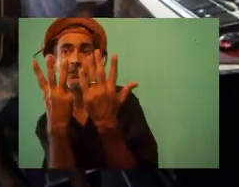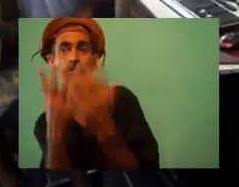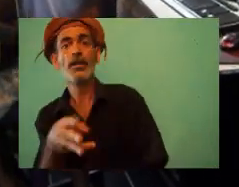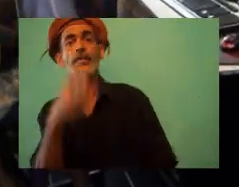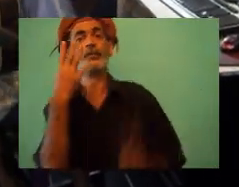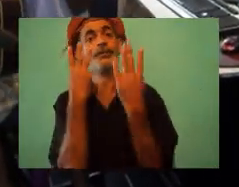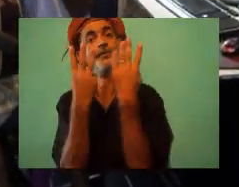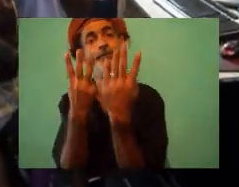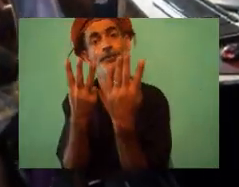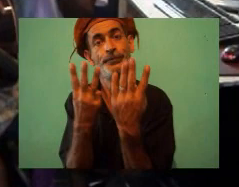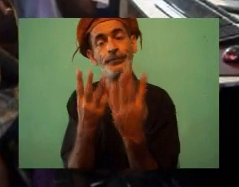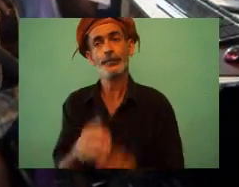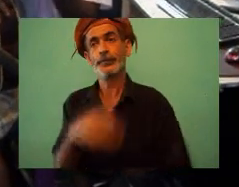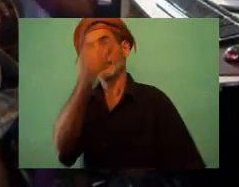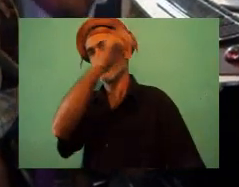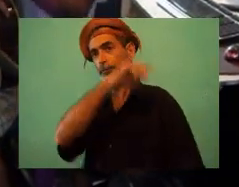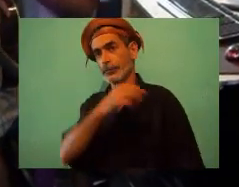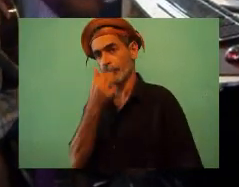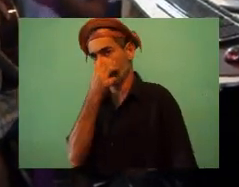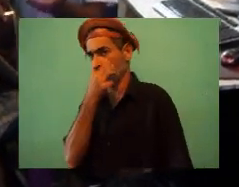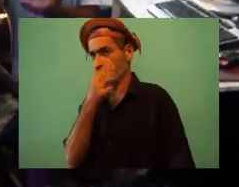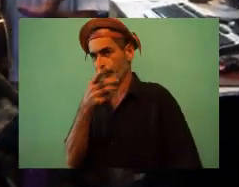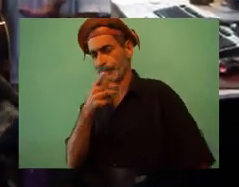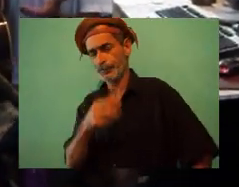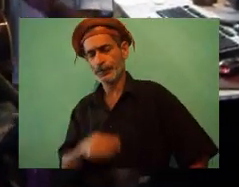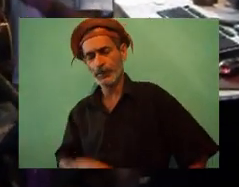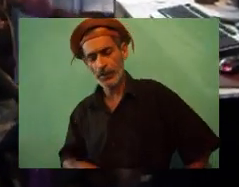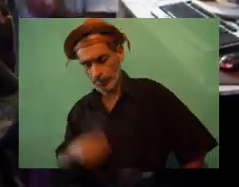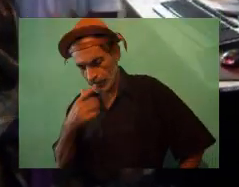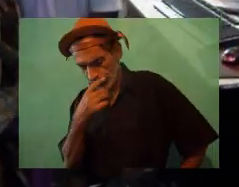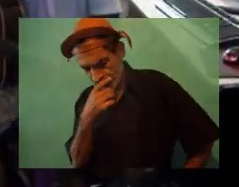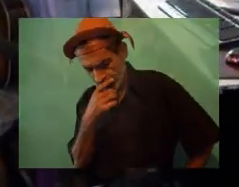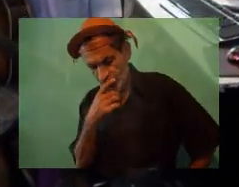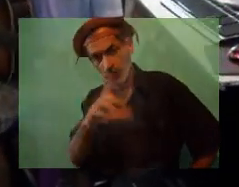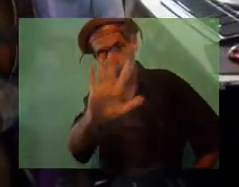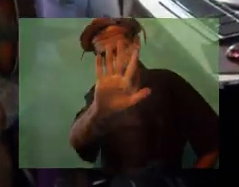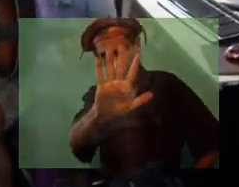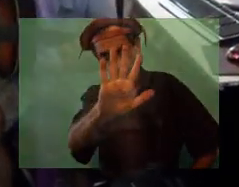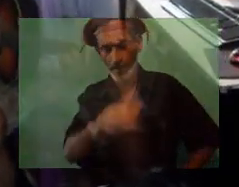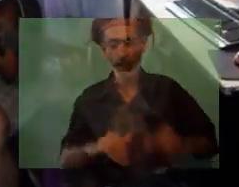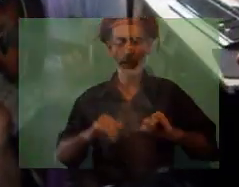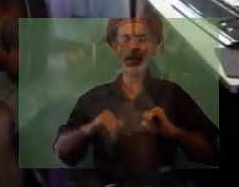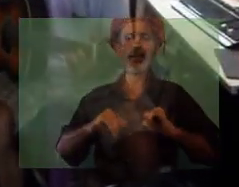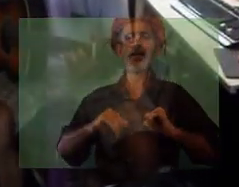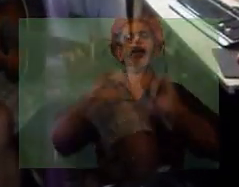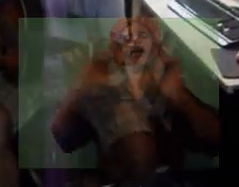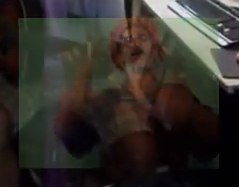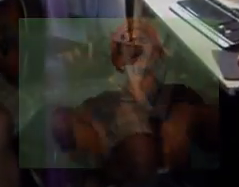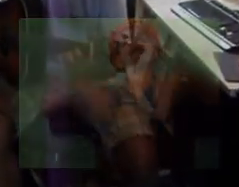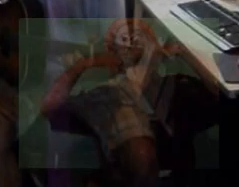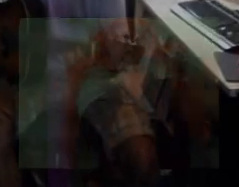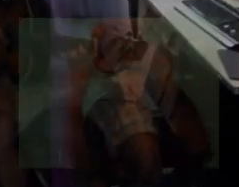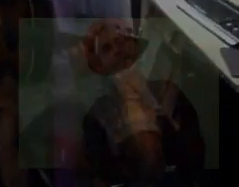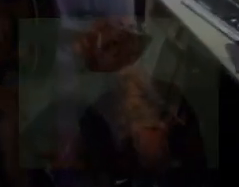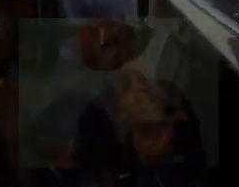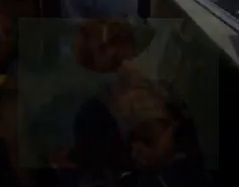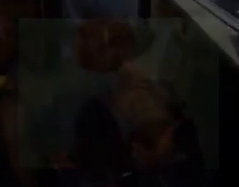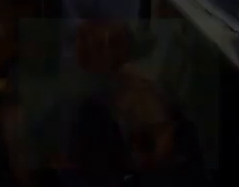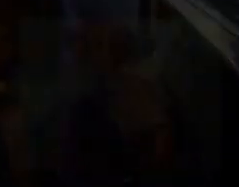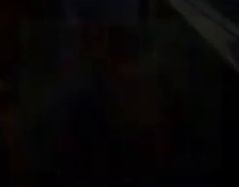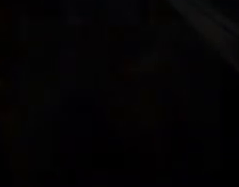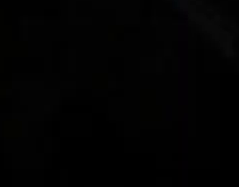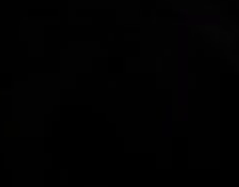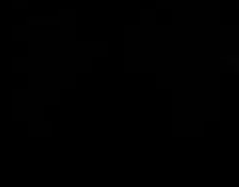Tá vendo? oito notas Oito, mas é o melhor Não, não, só vou cantar só pra vocês não esquecerem Não, não, só vou cantar pra não